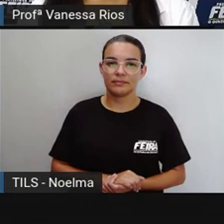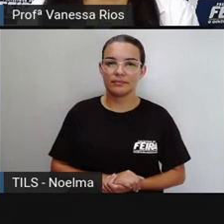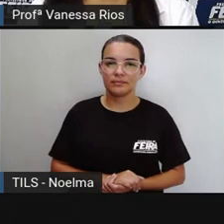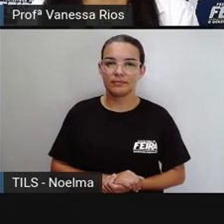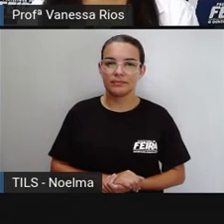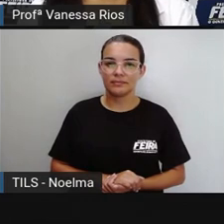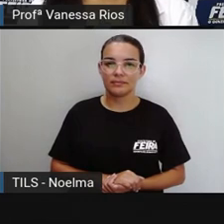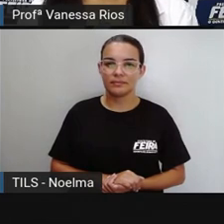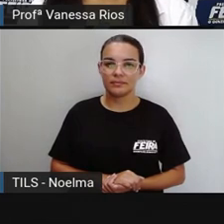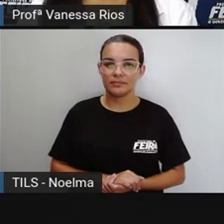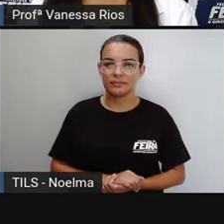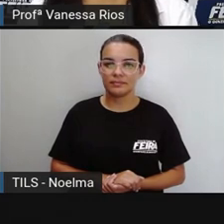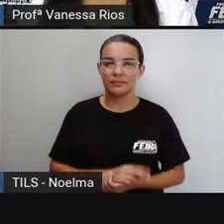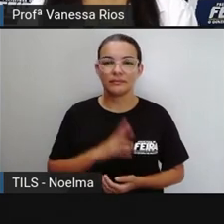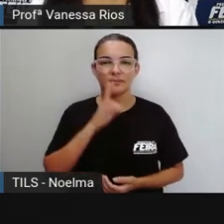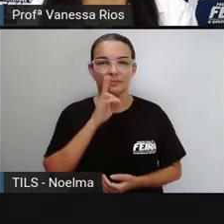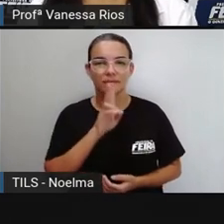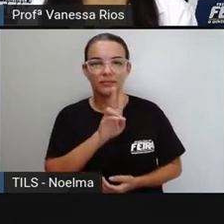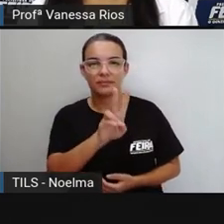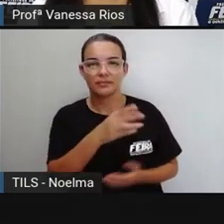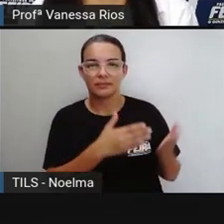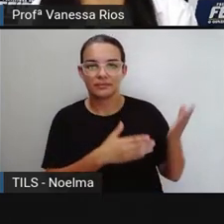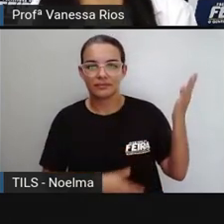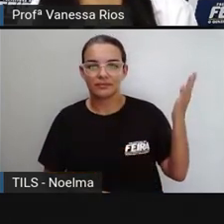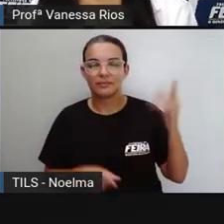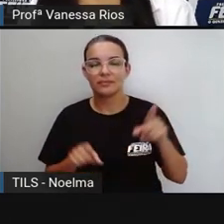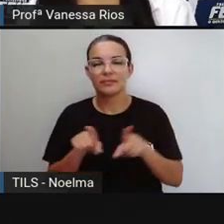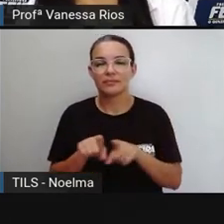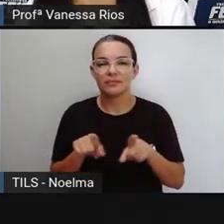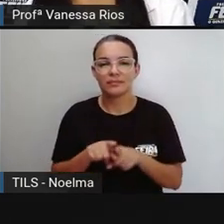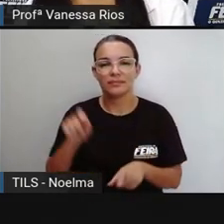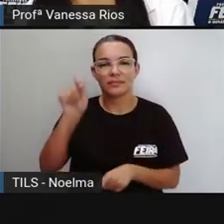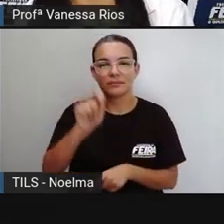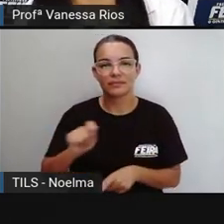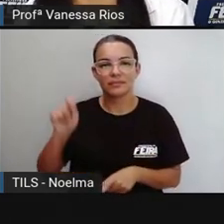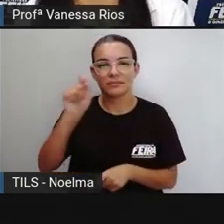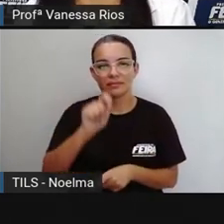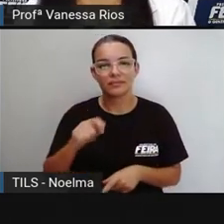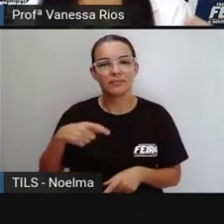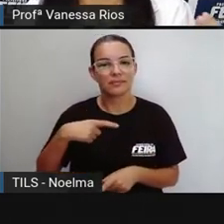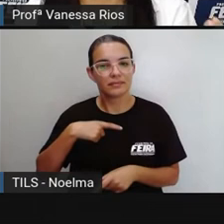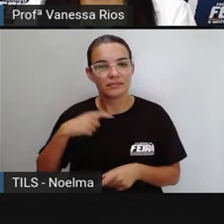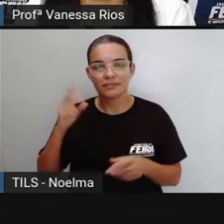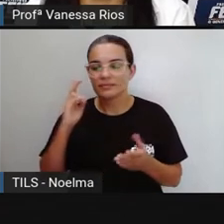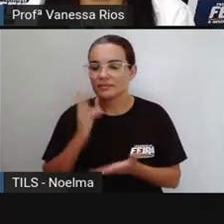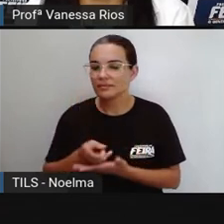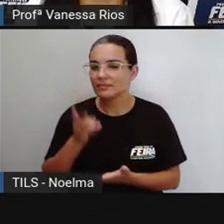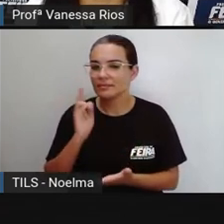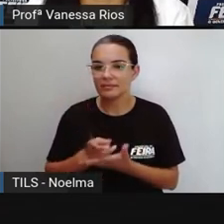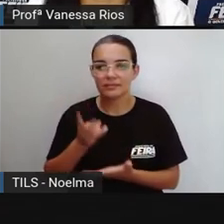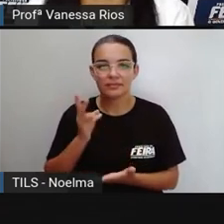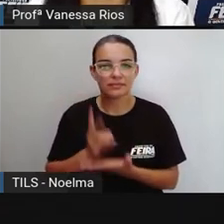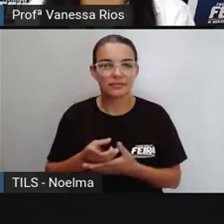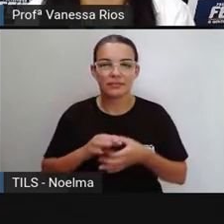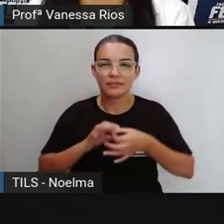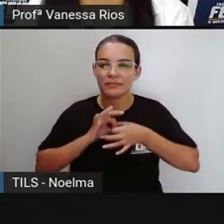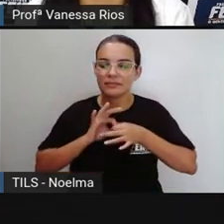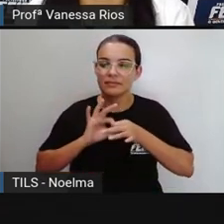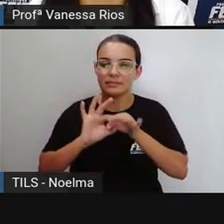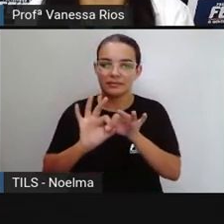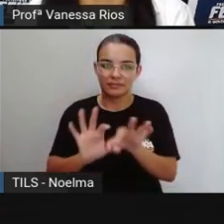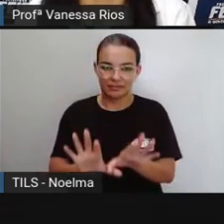E aí, a gente observa novamente que as associações de bairro, elas estão certamente ligadas à